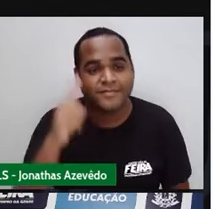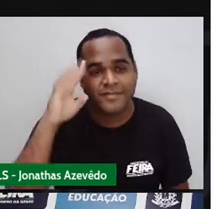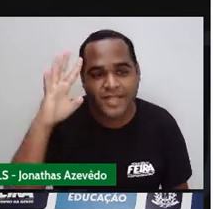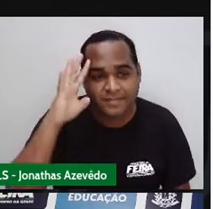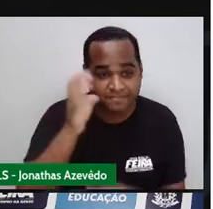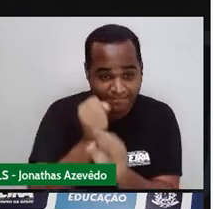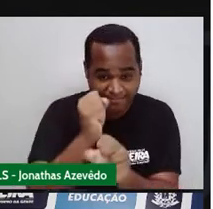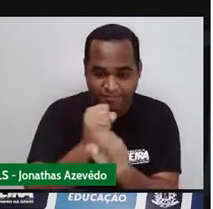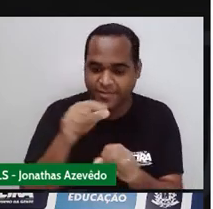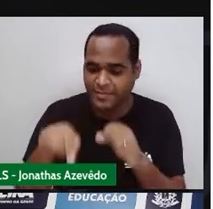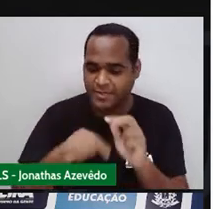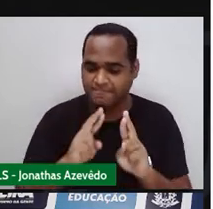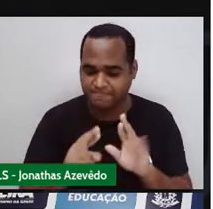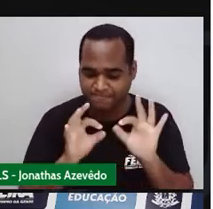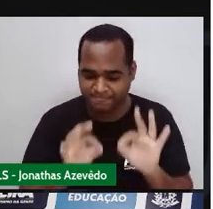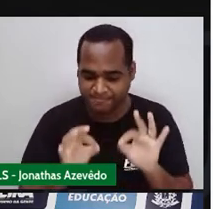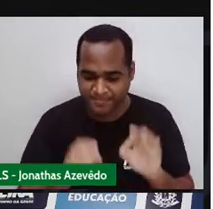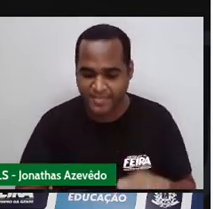a soma e me dar o resultado.